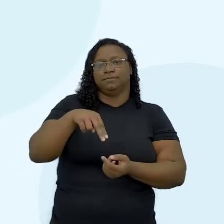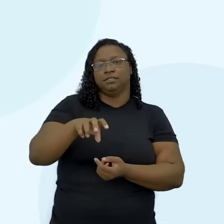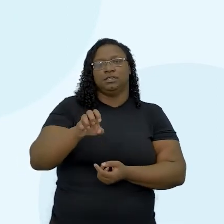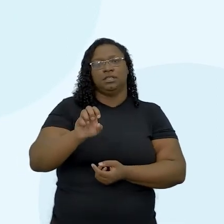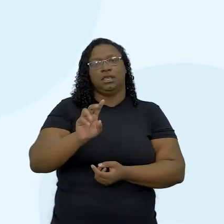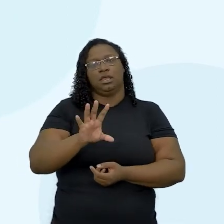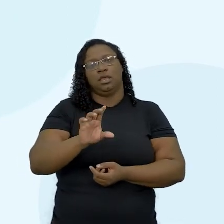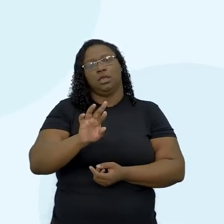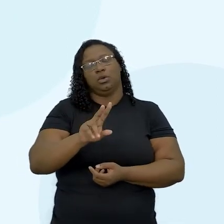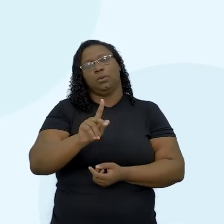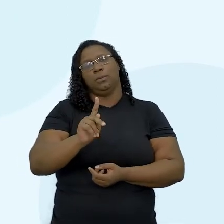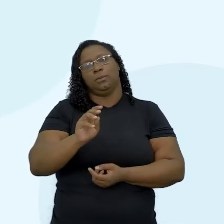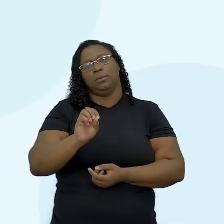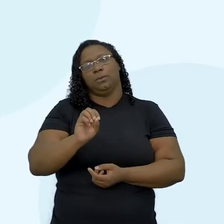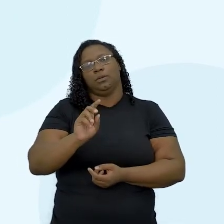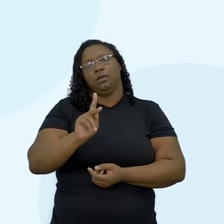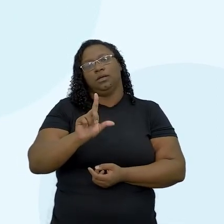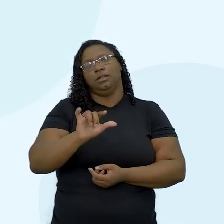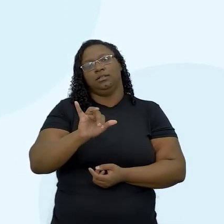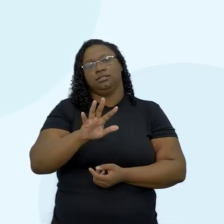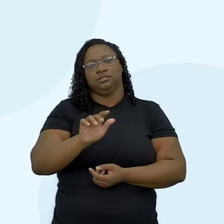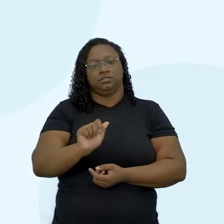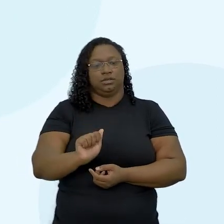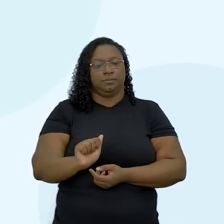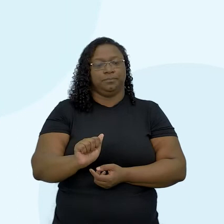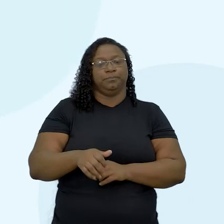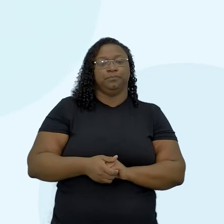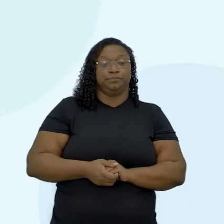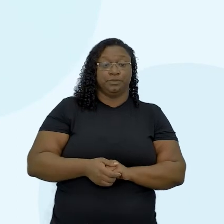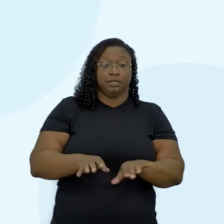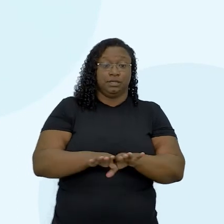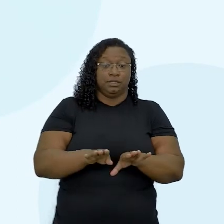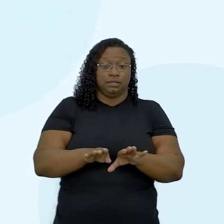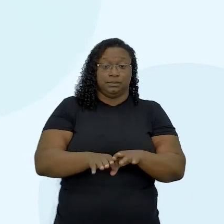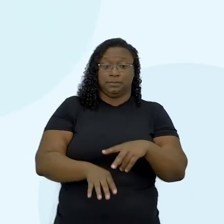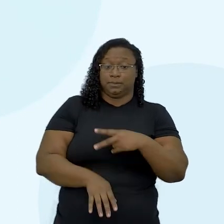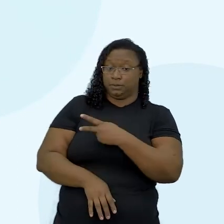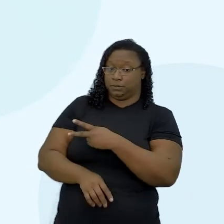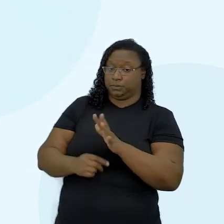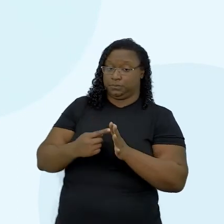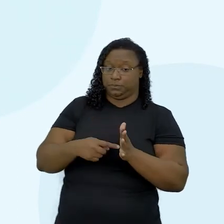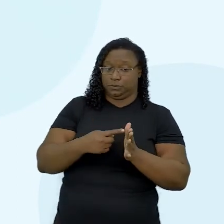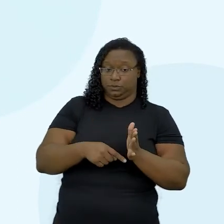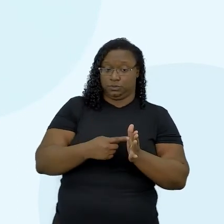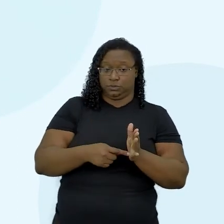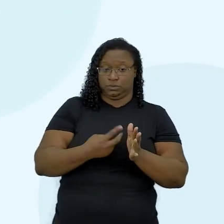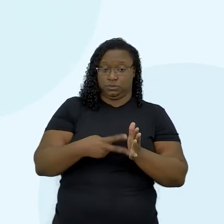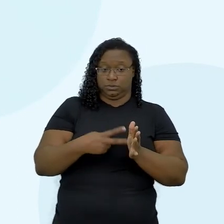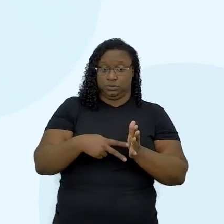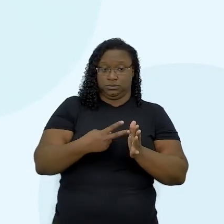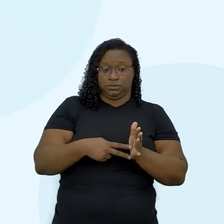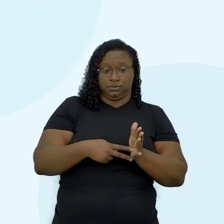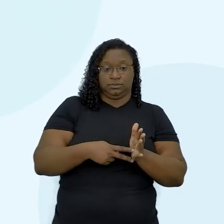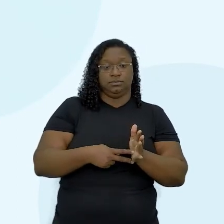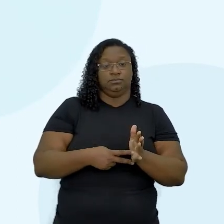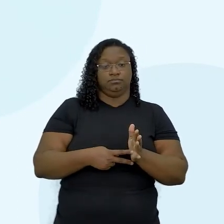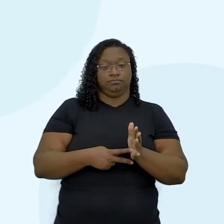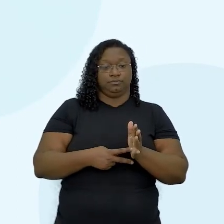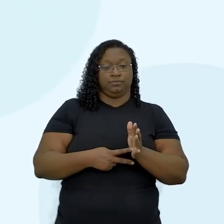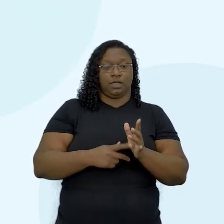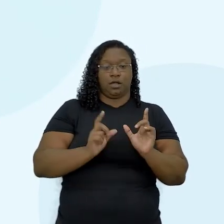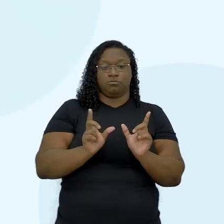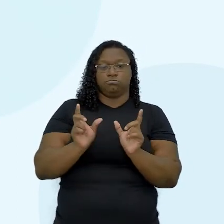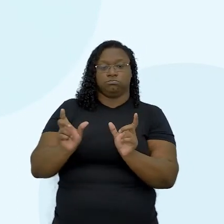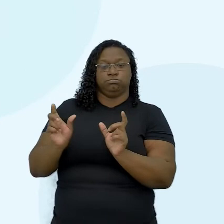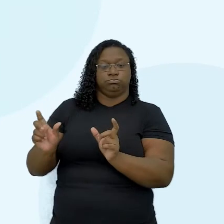sugestão, como sugestão, o verbete necropolítica no site da Academia Brasileira de Letras. O que vai